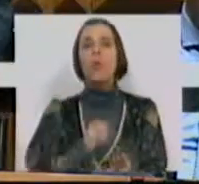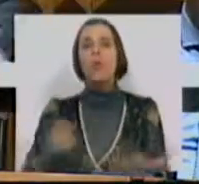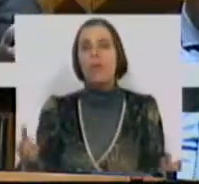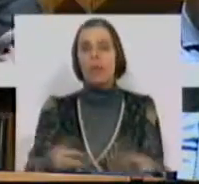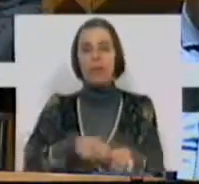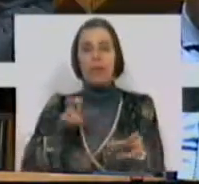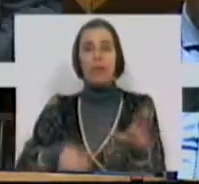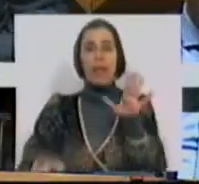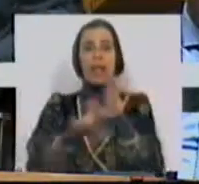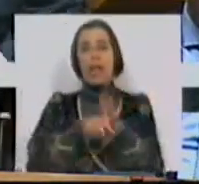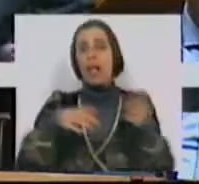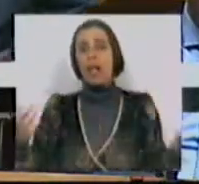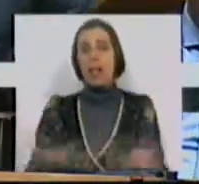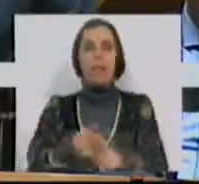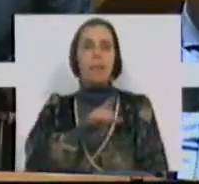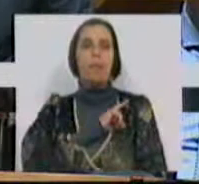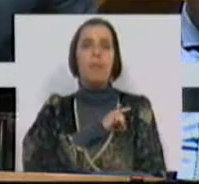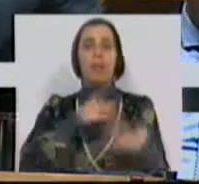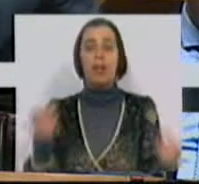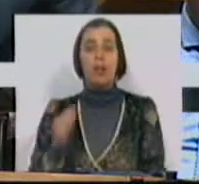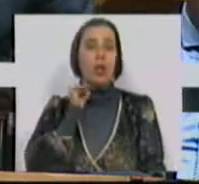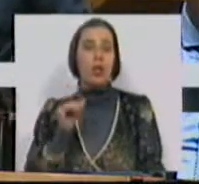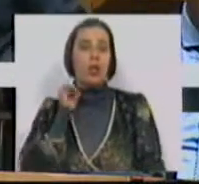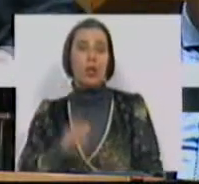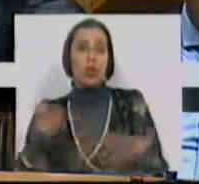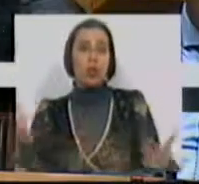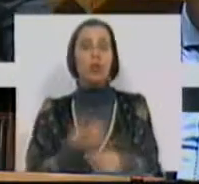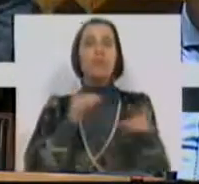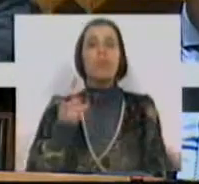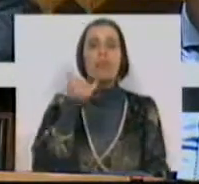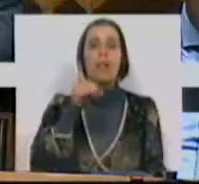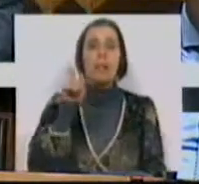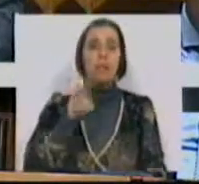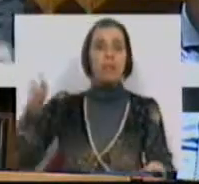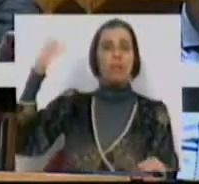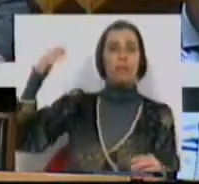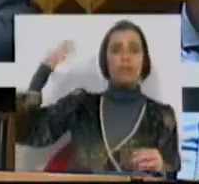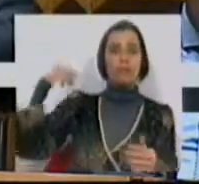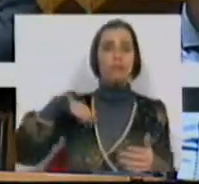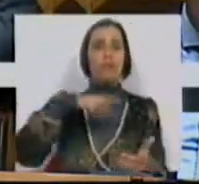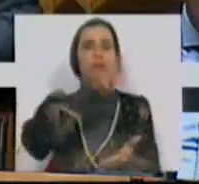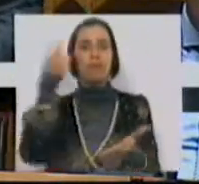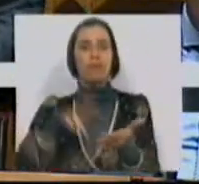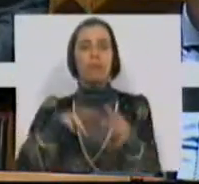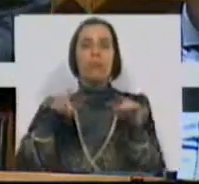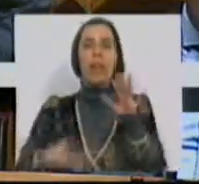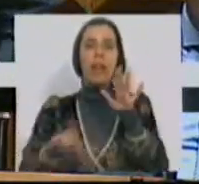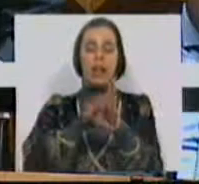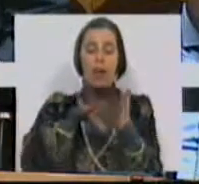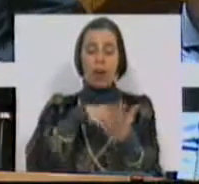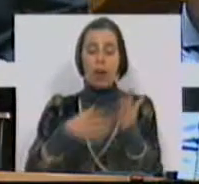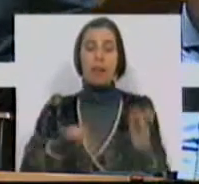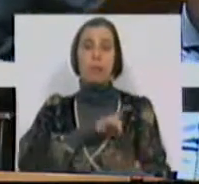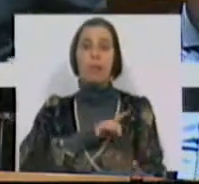estado fora de lei em termos de privatizações e concessões. Porque há 26 meses atrás nós aprovámos aqui uma lei quadra das